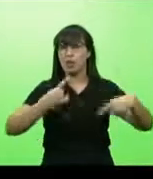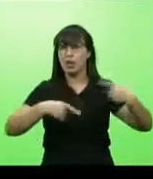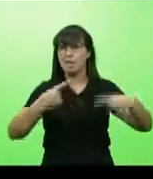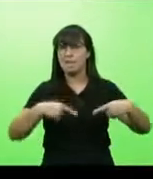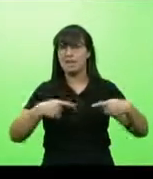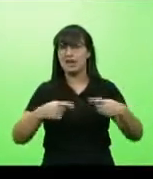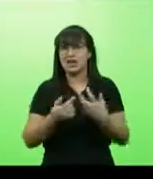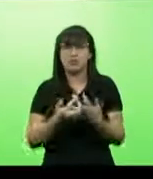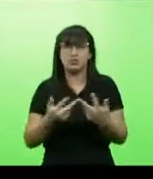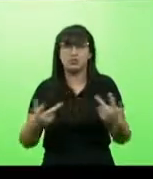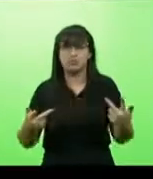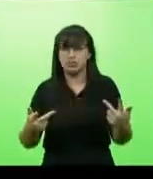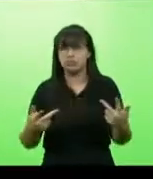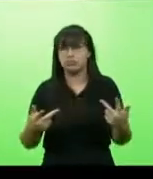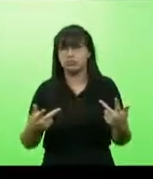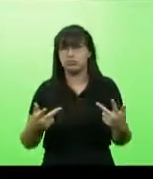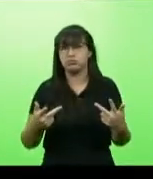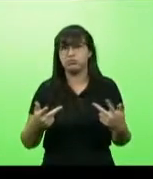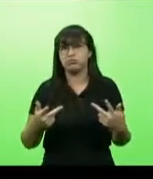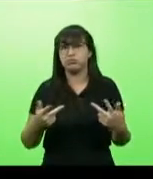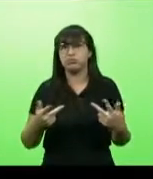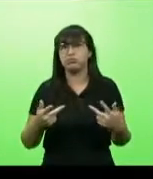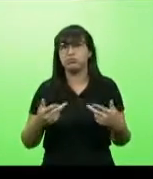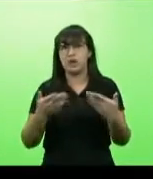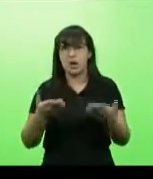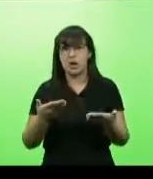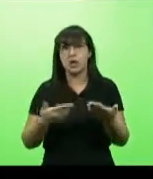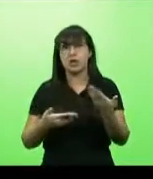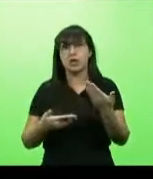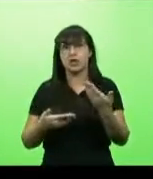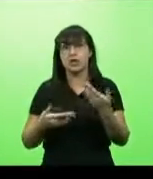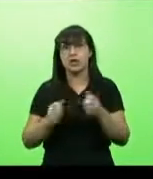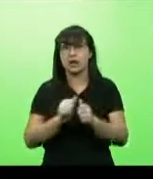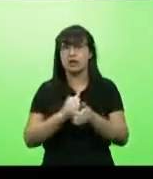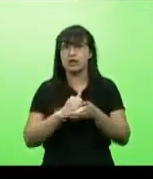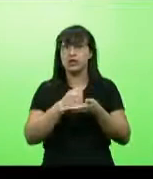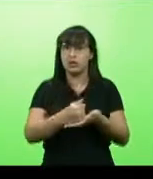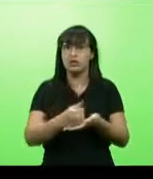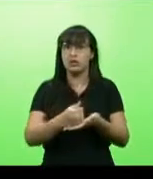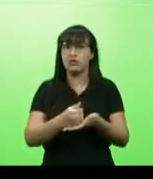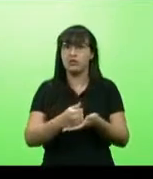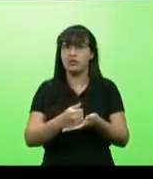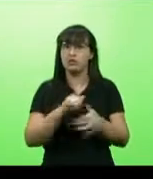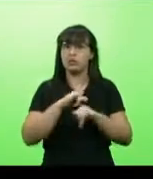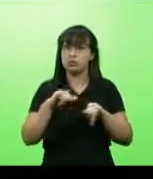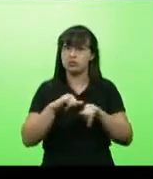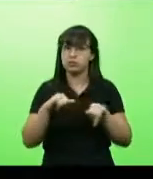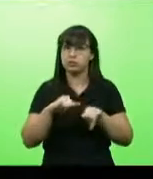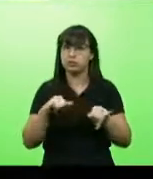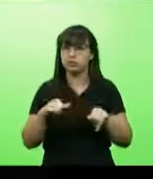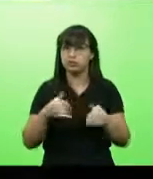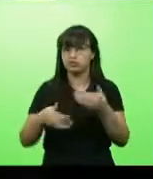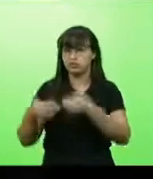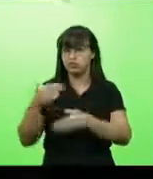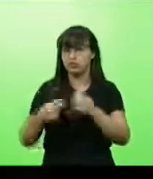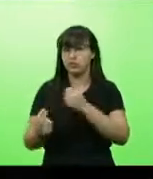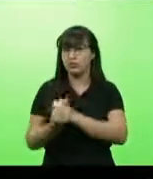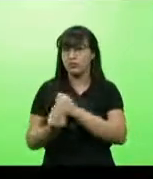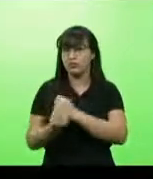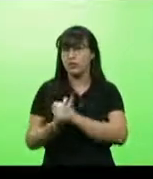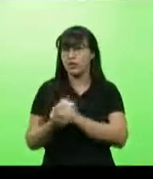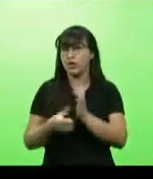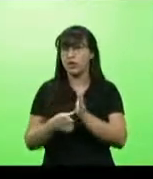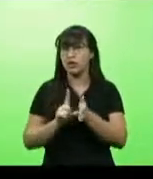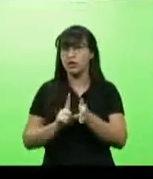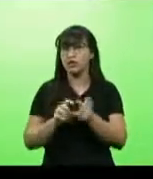na defesa do tratamento precoce para que as pessoas possam ter condições de ter